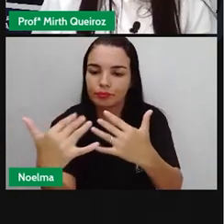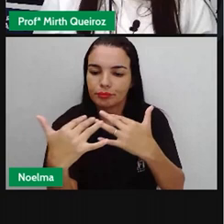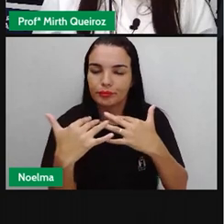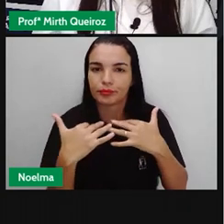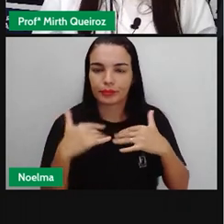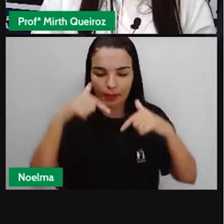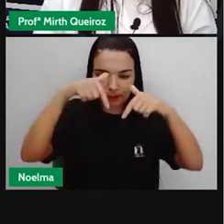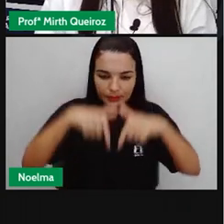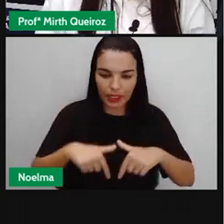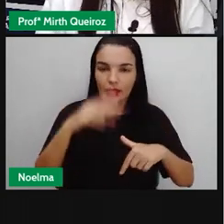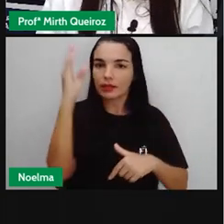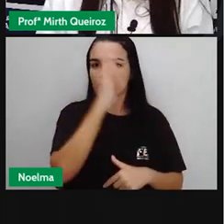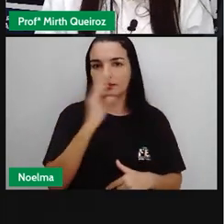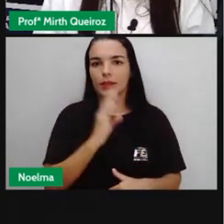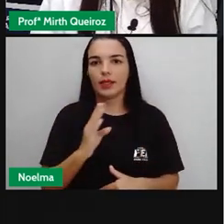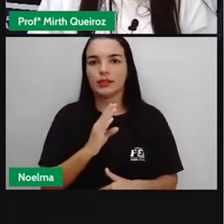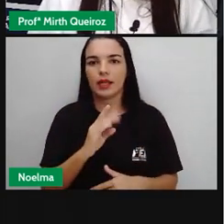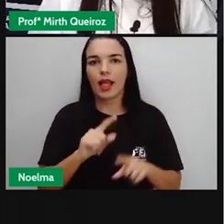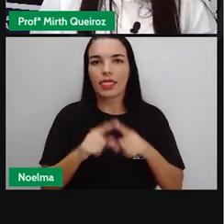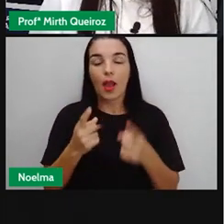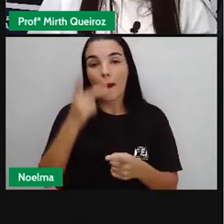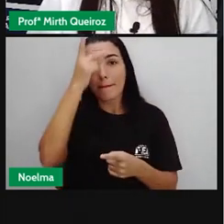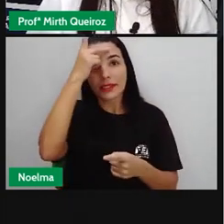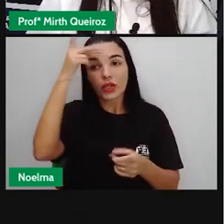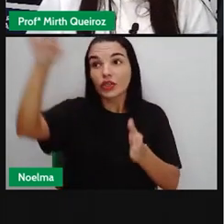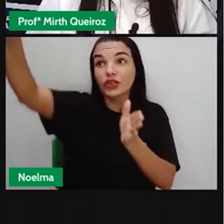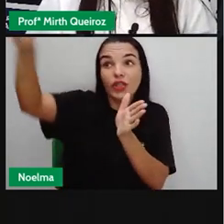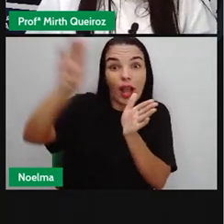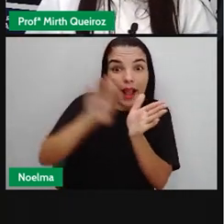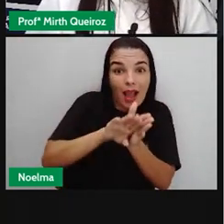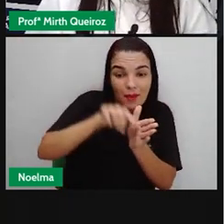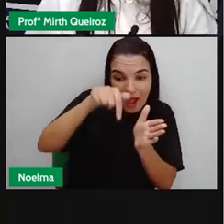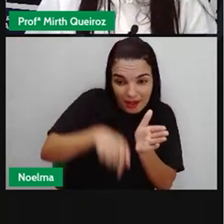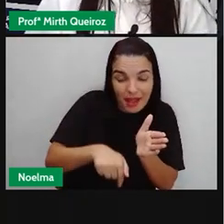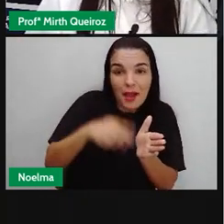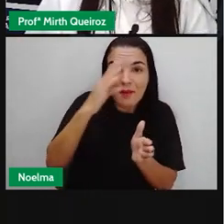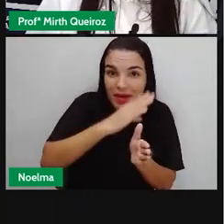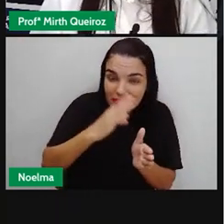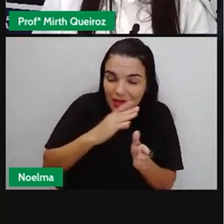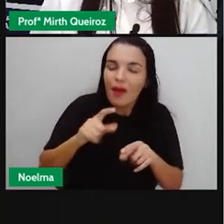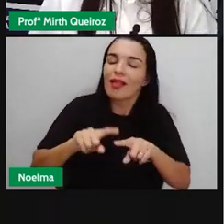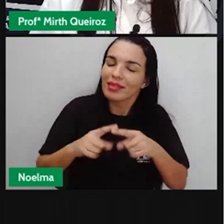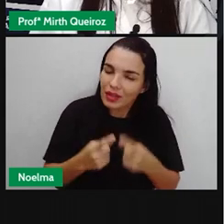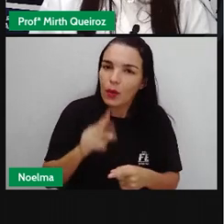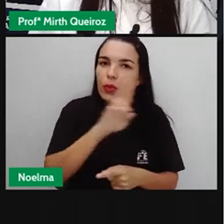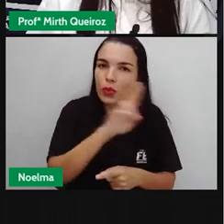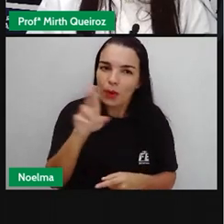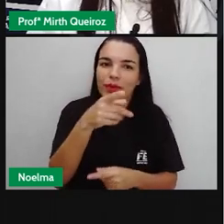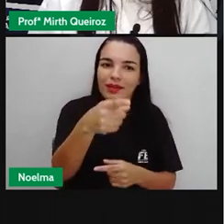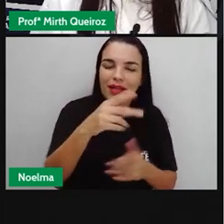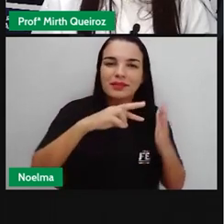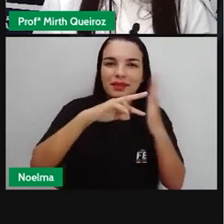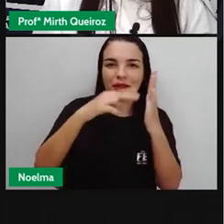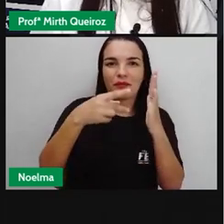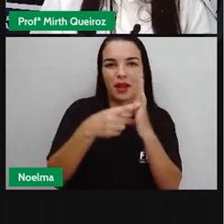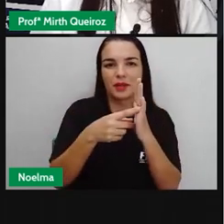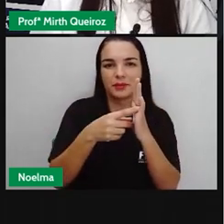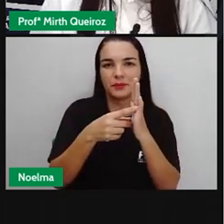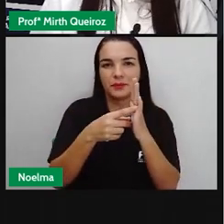Então, as pessoas que chegaram ao Brasil são chamados de imigrantes. Já